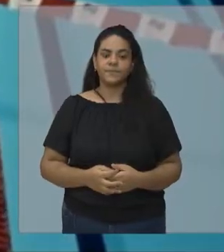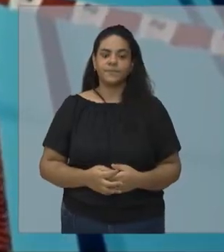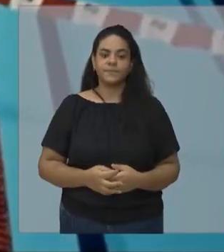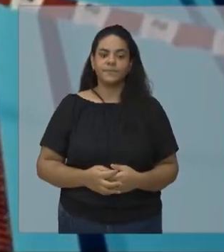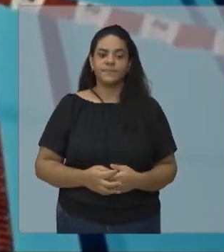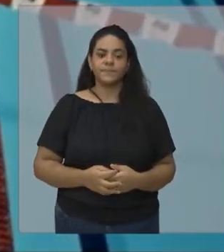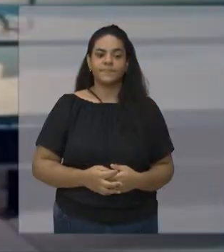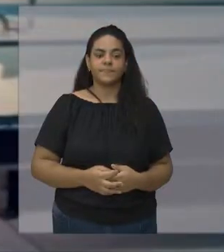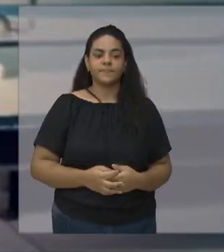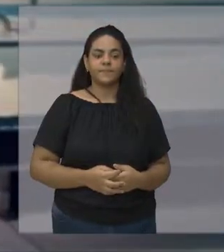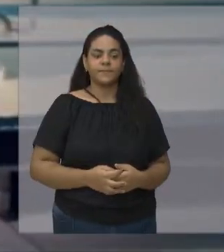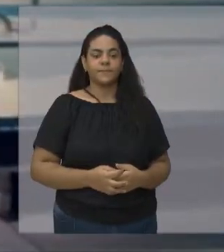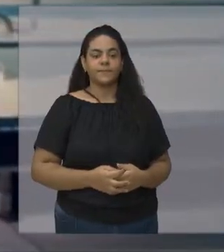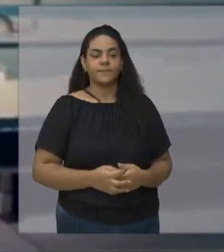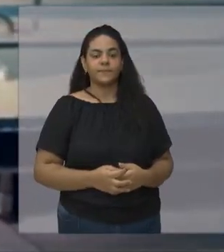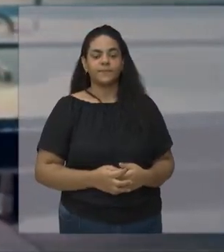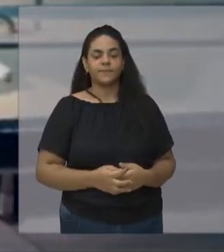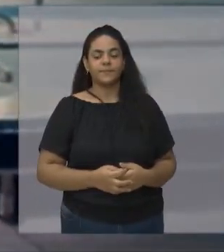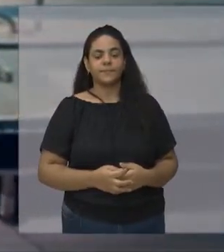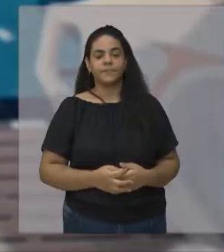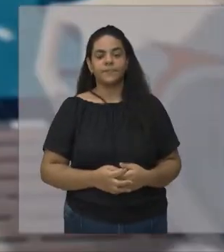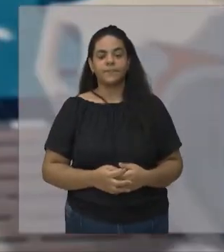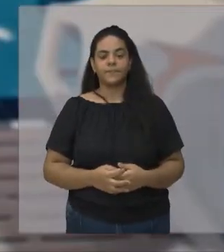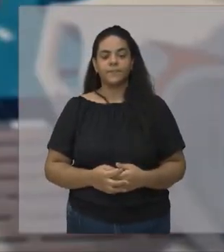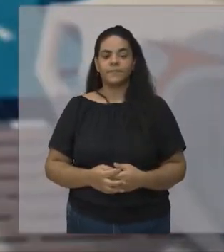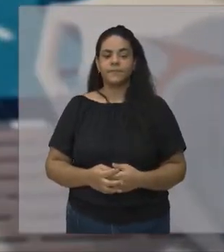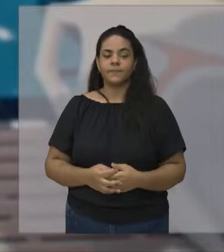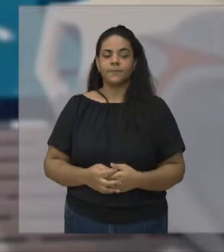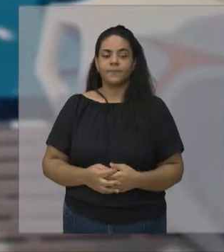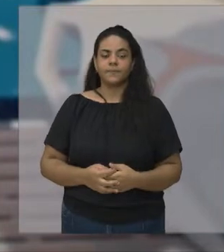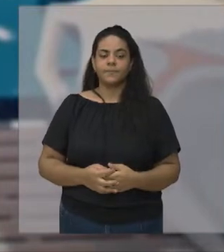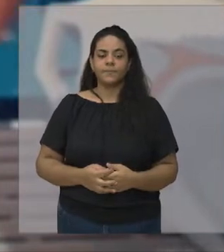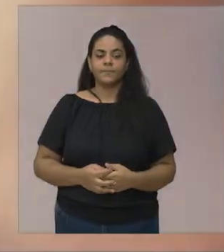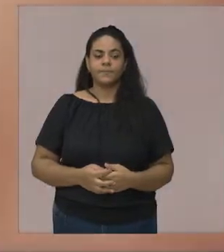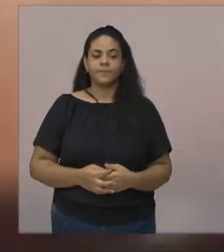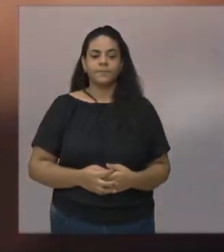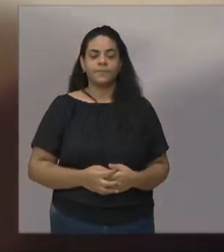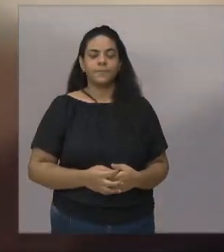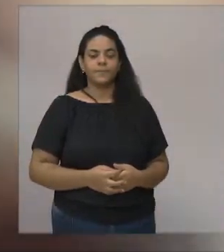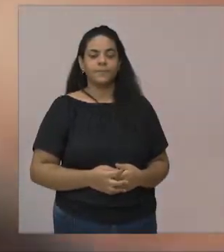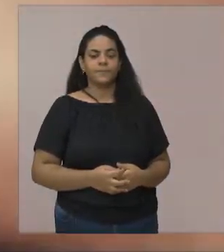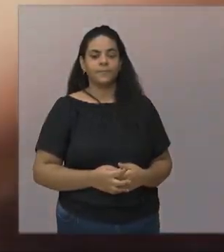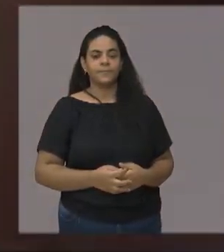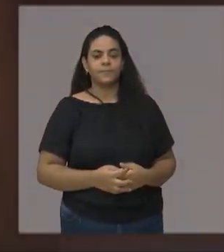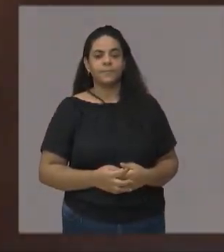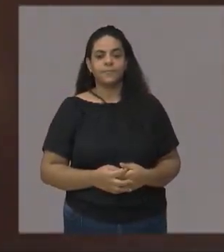boca Te abençoarei Te